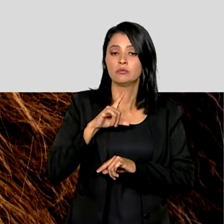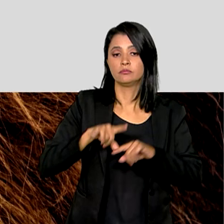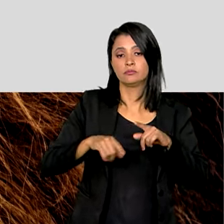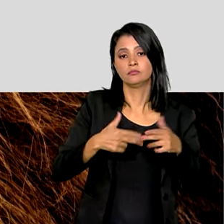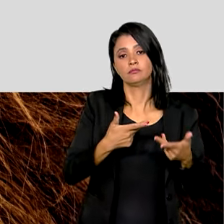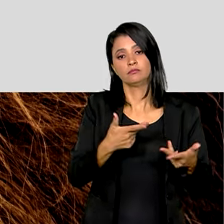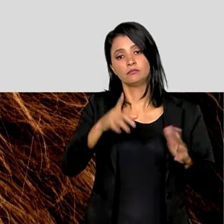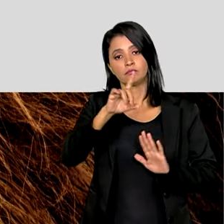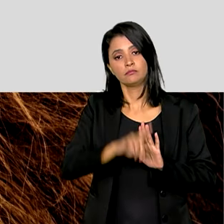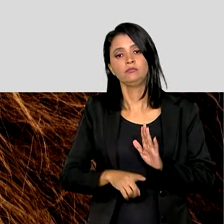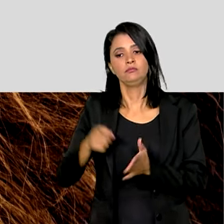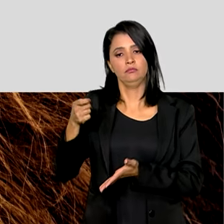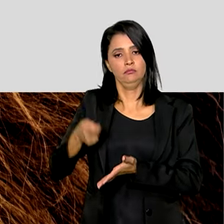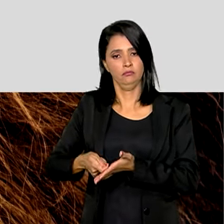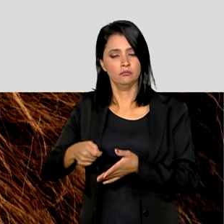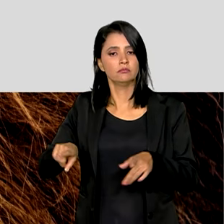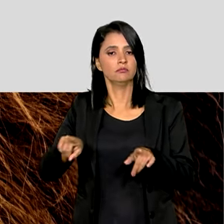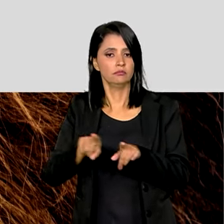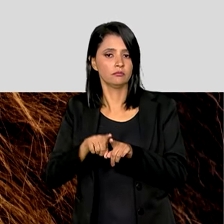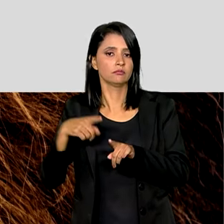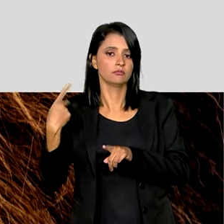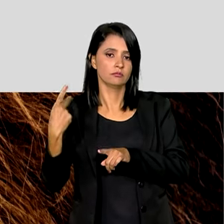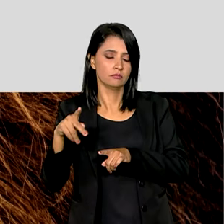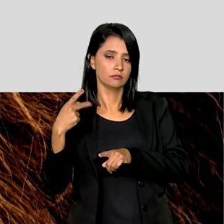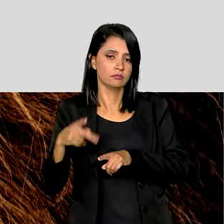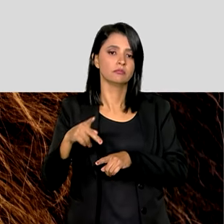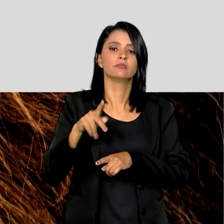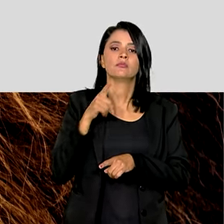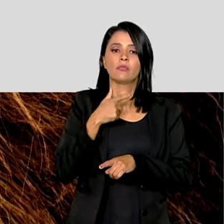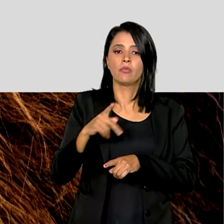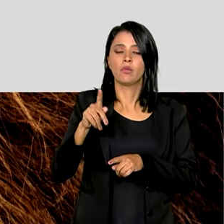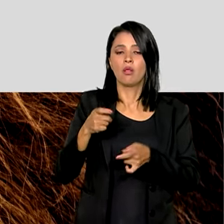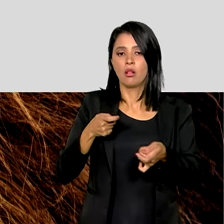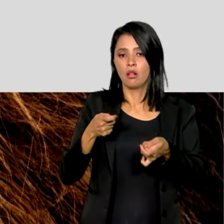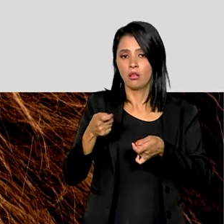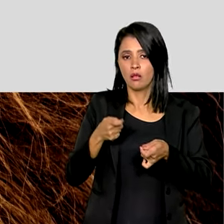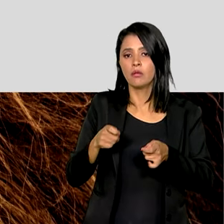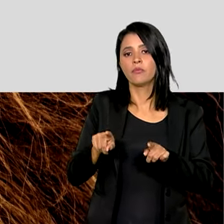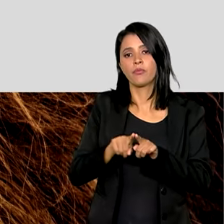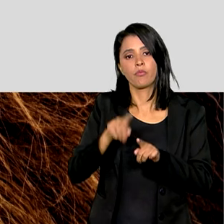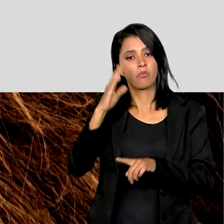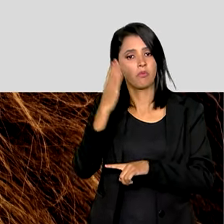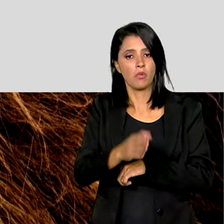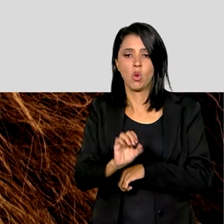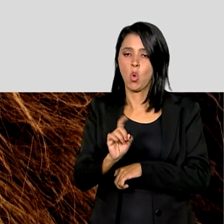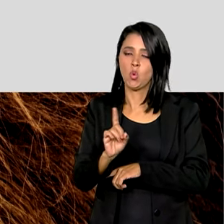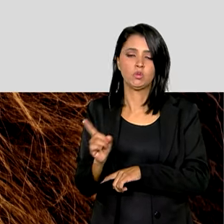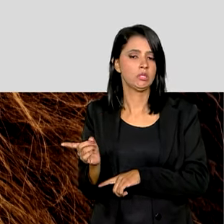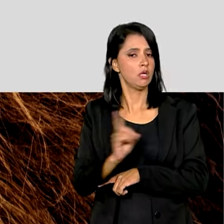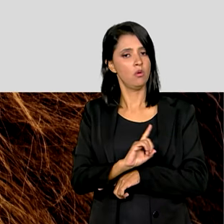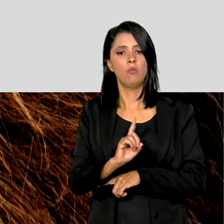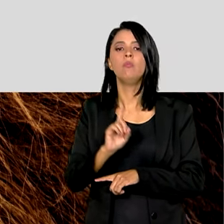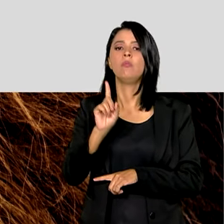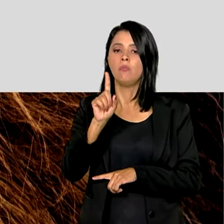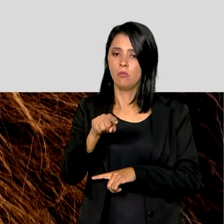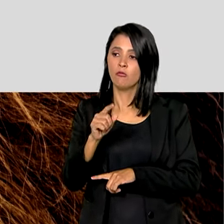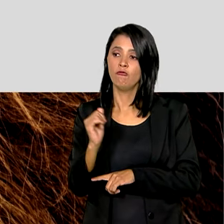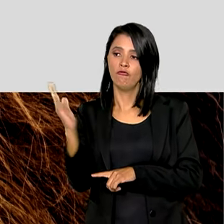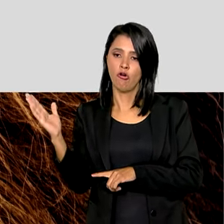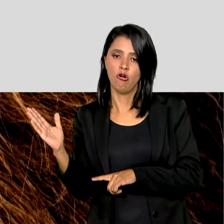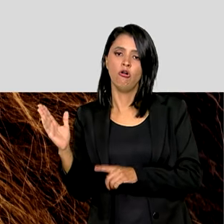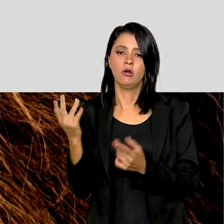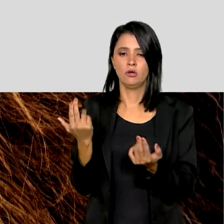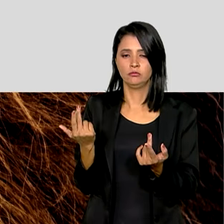direitos e obrigações detidos pela entidade controlada, direta ou indireta, no exterior